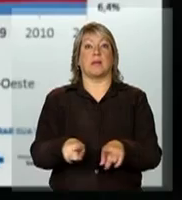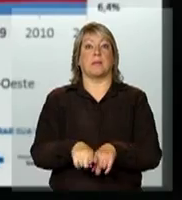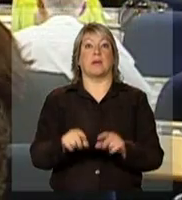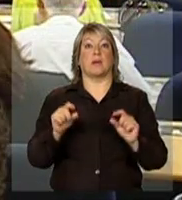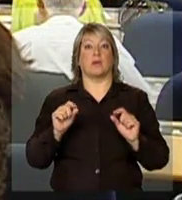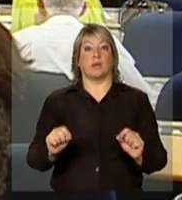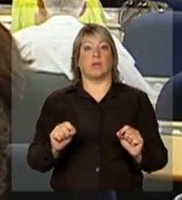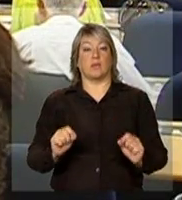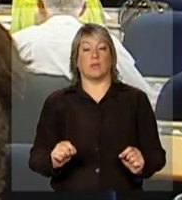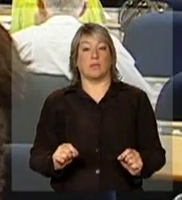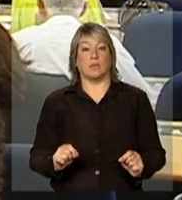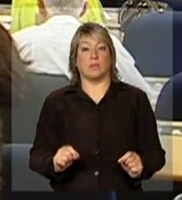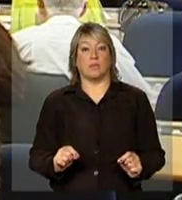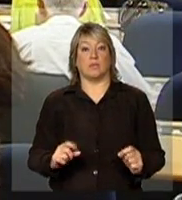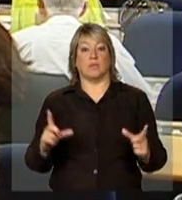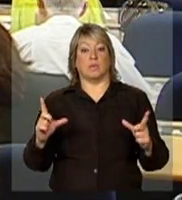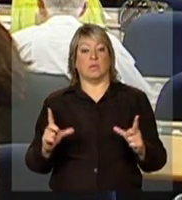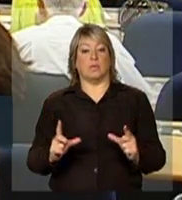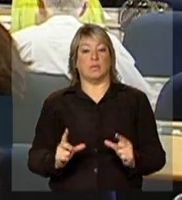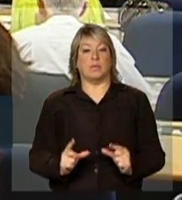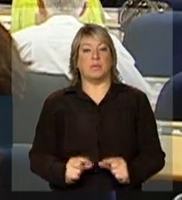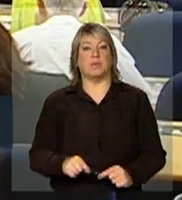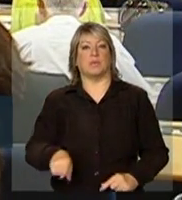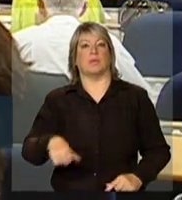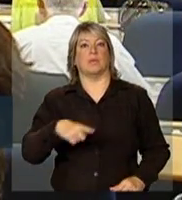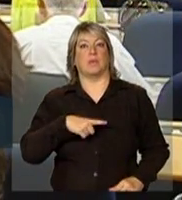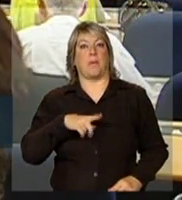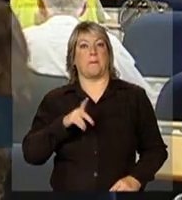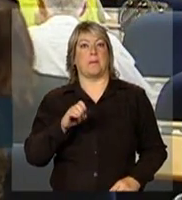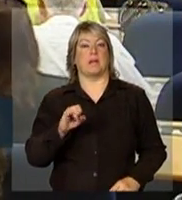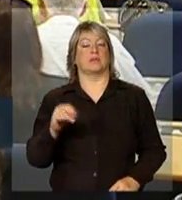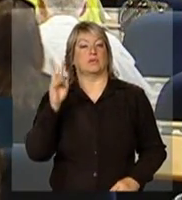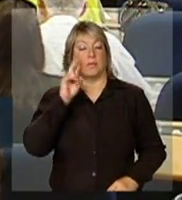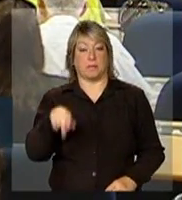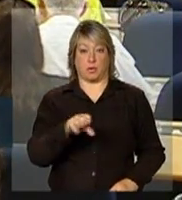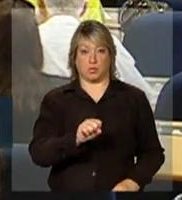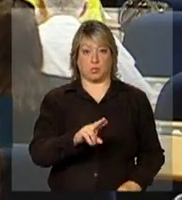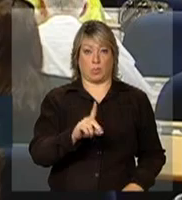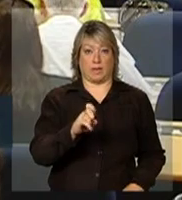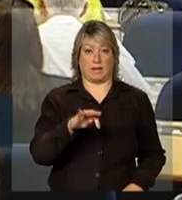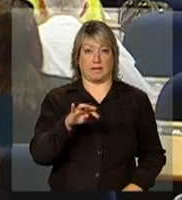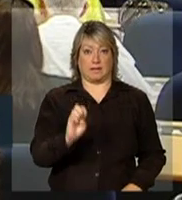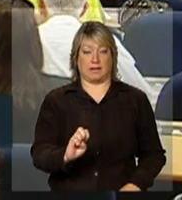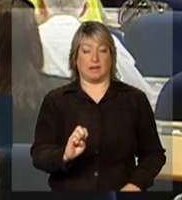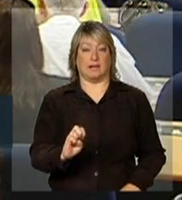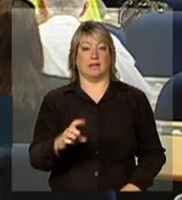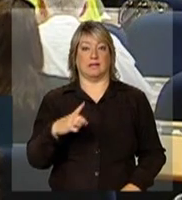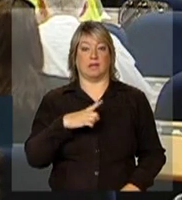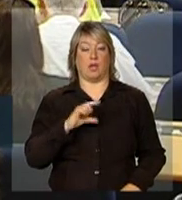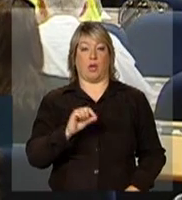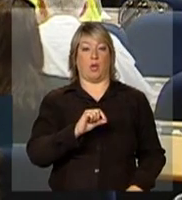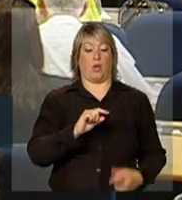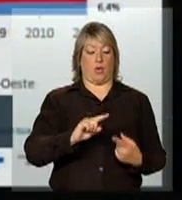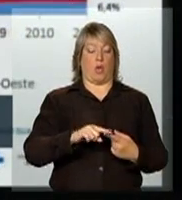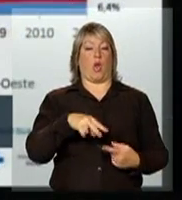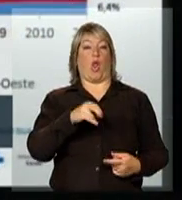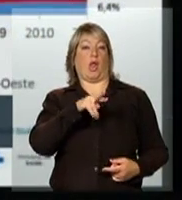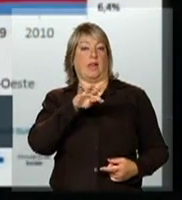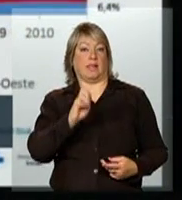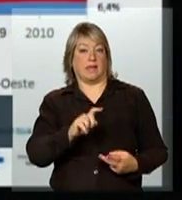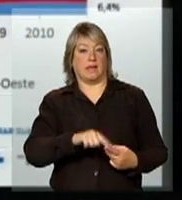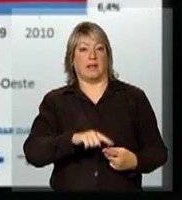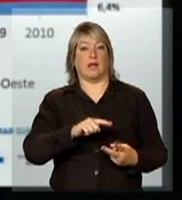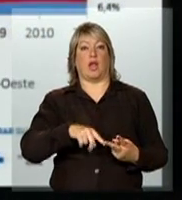ao longo do tempo, porque outras regiões, principalmente o Sudeste, o Norte, o Nordeste,